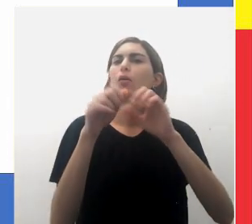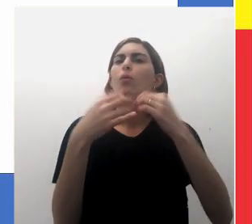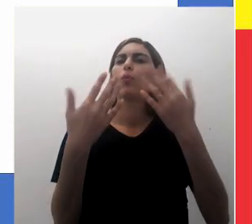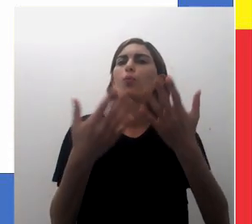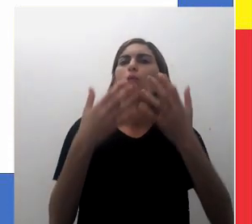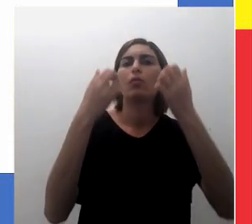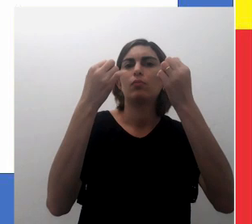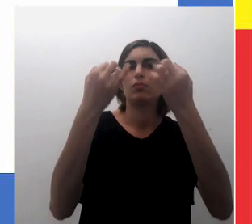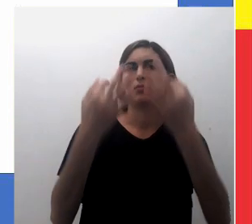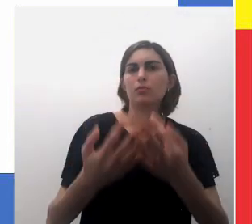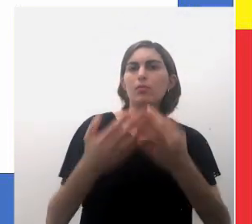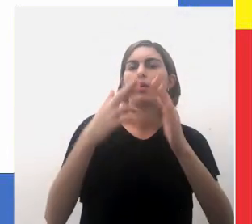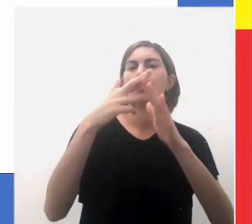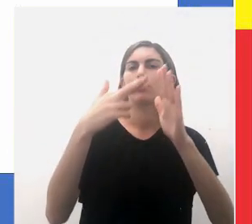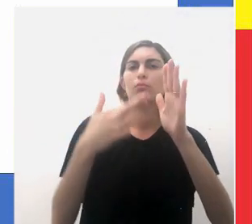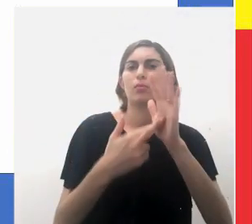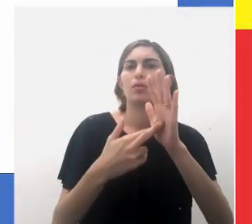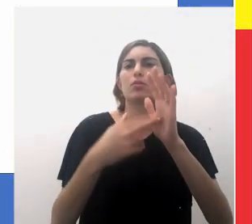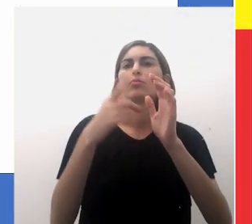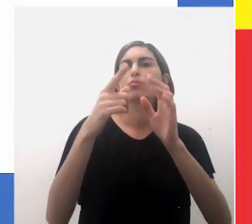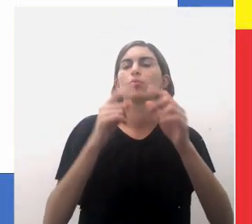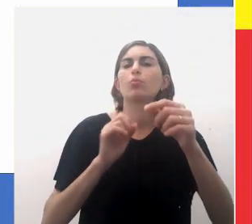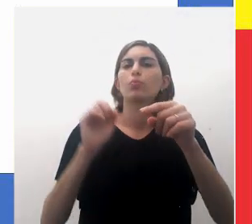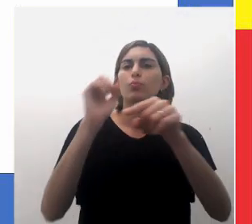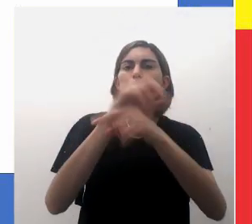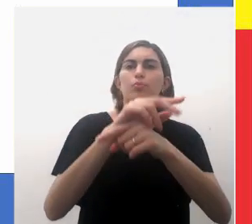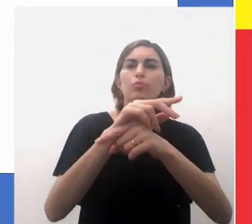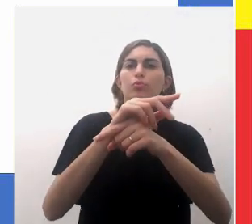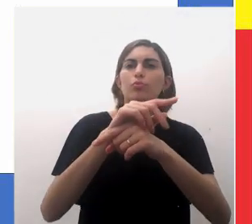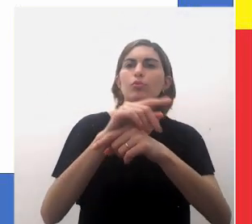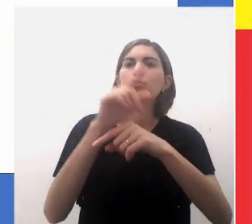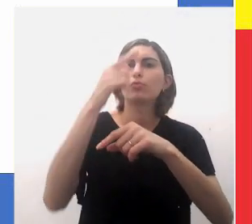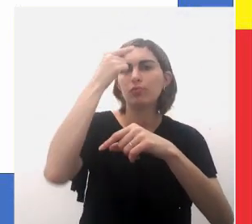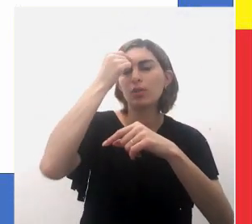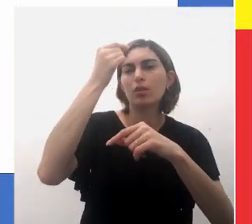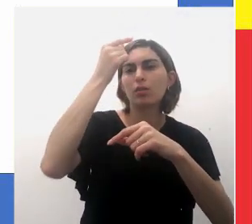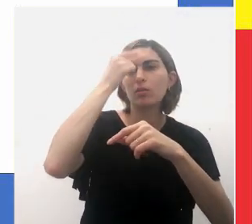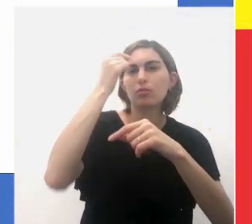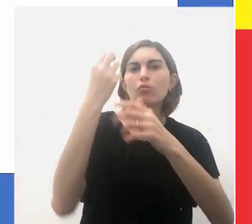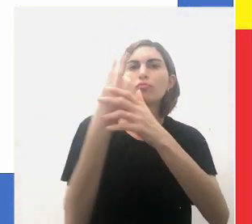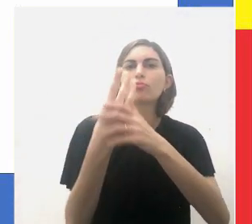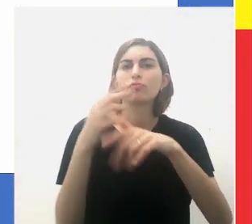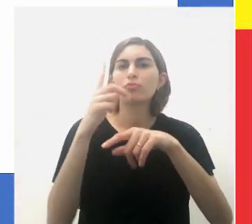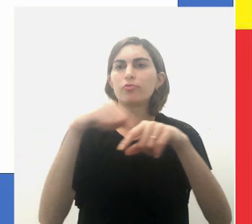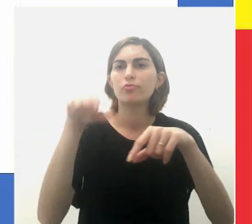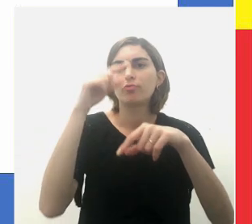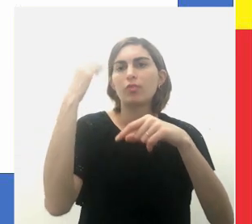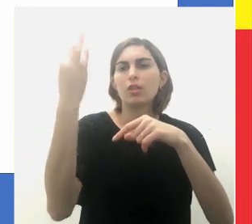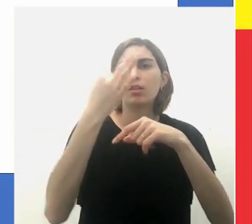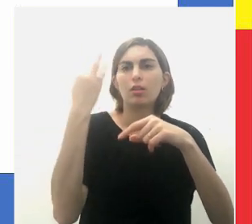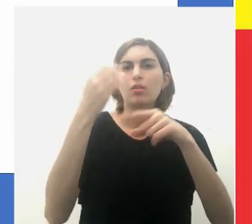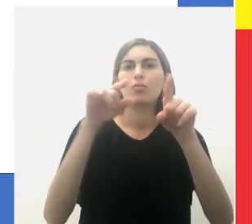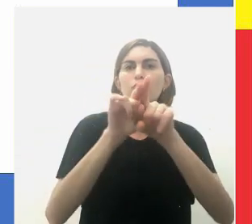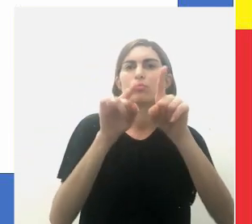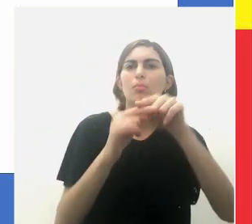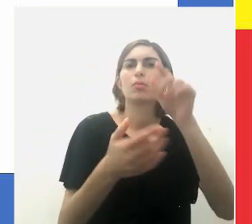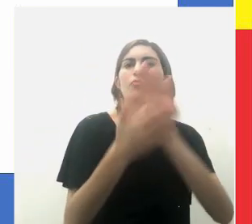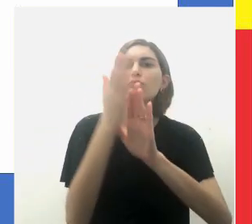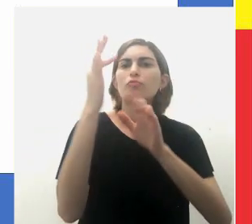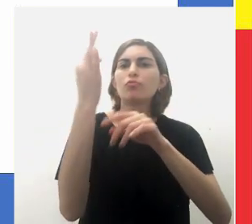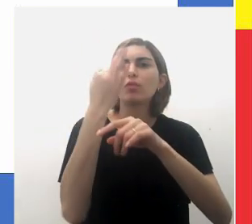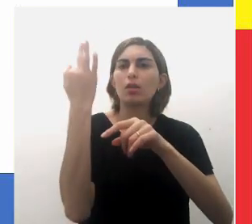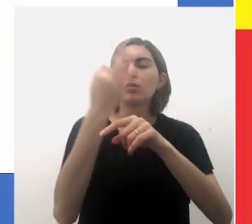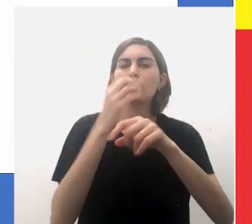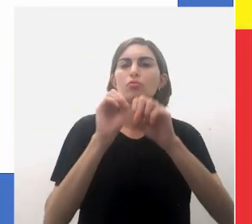a qual dispõe em seu regulamento sobre o ingresso nas universidades federais e nas instituições